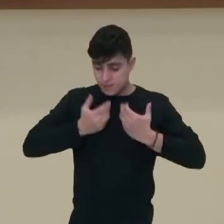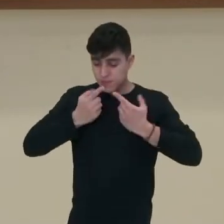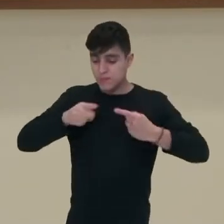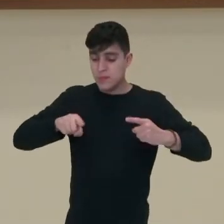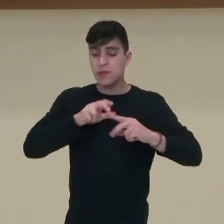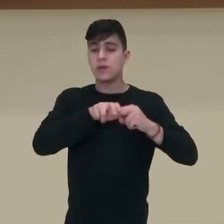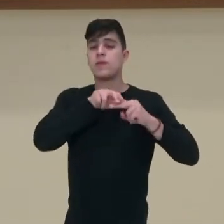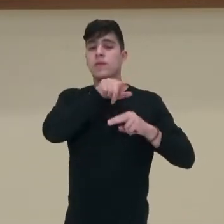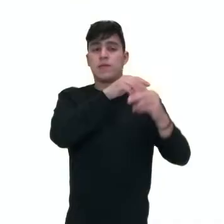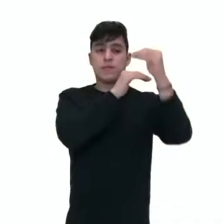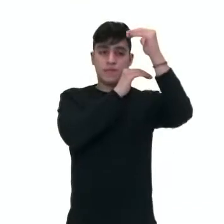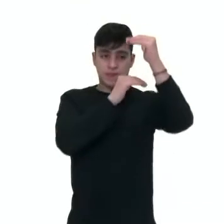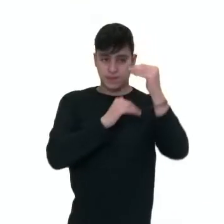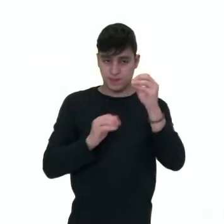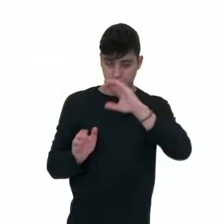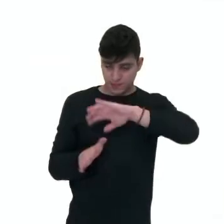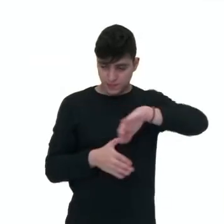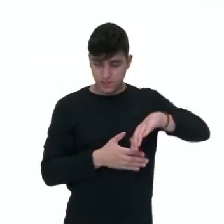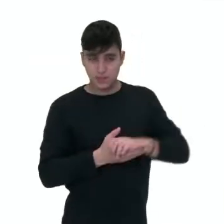partitura.